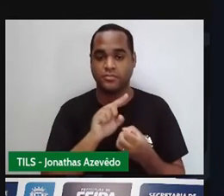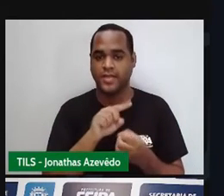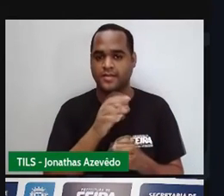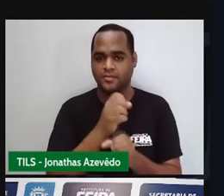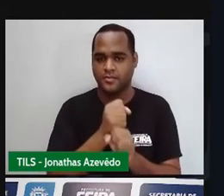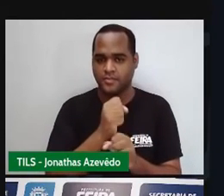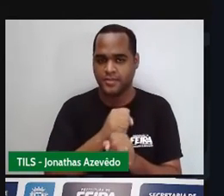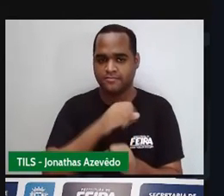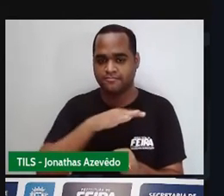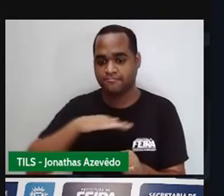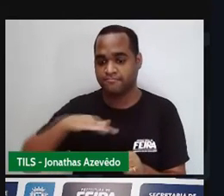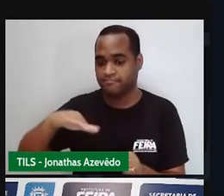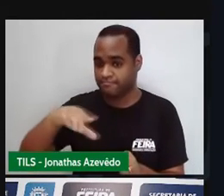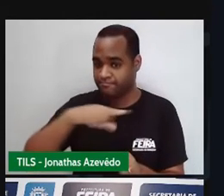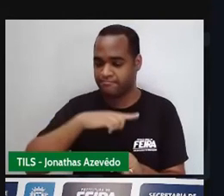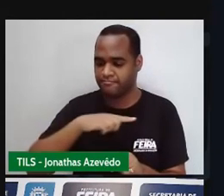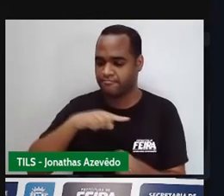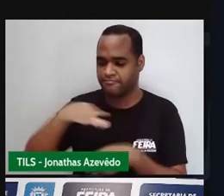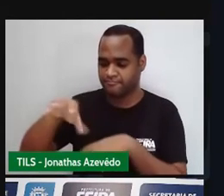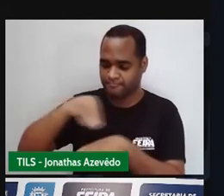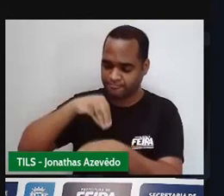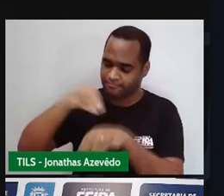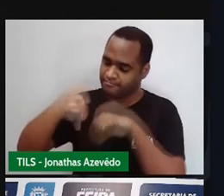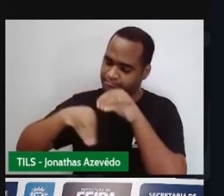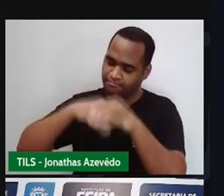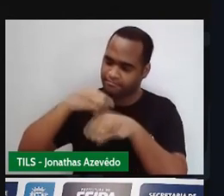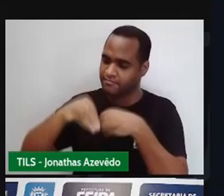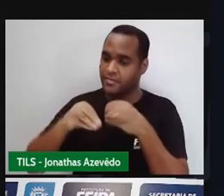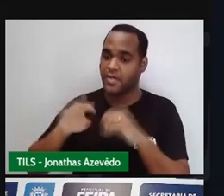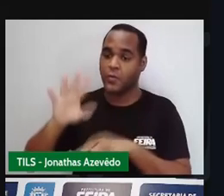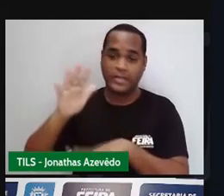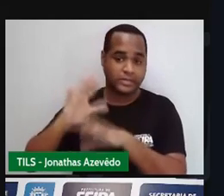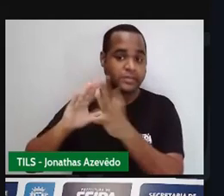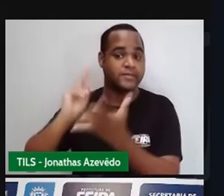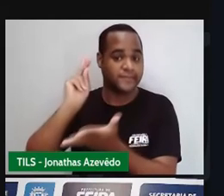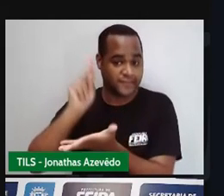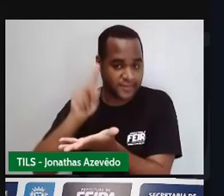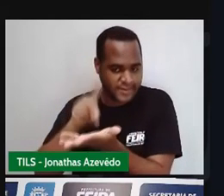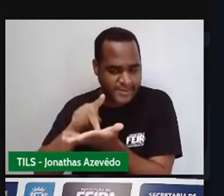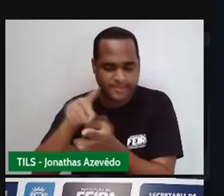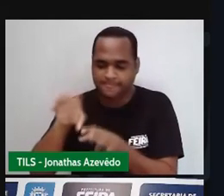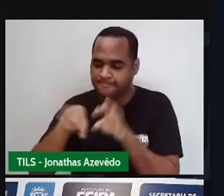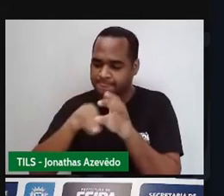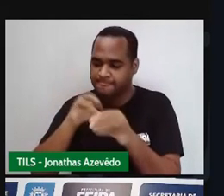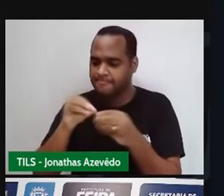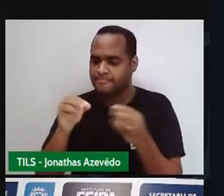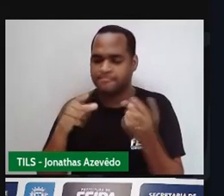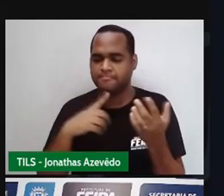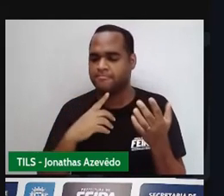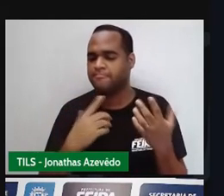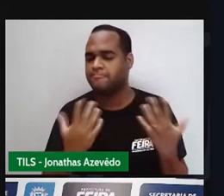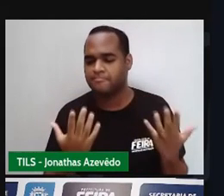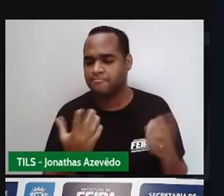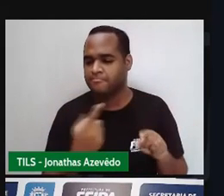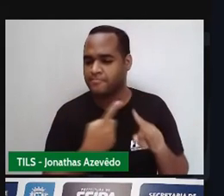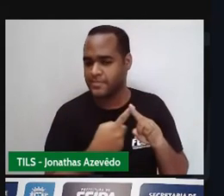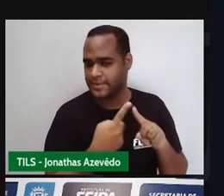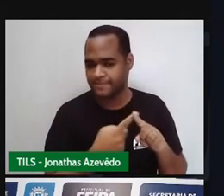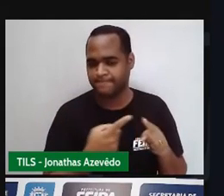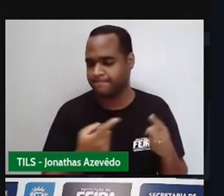importante né aplicar esse cálculo de área em situações do mundo real e porque que eu sempre falo isso